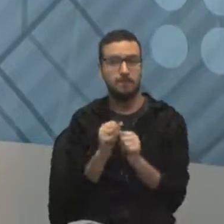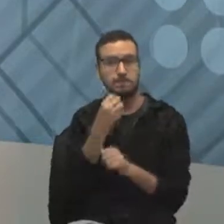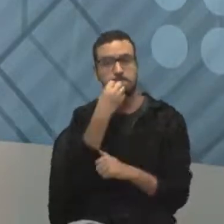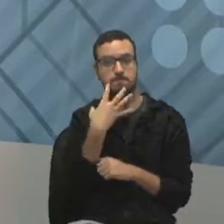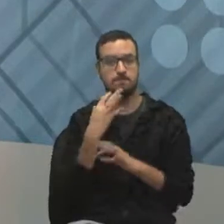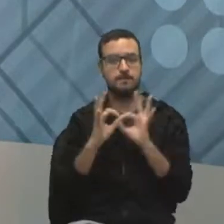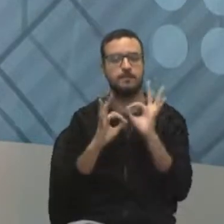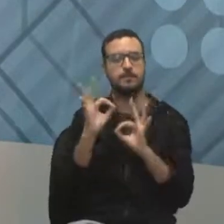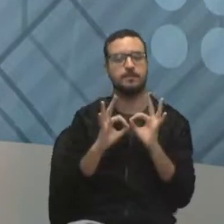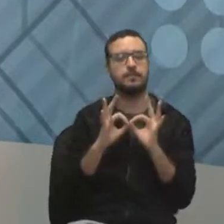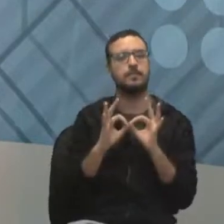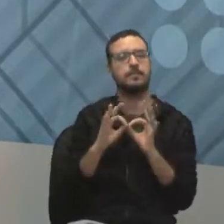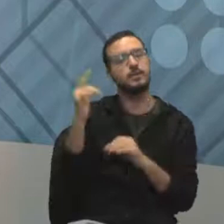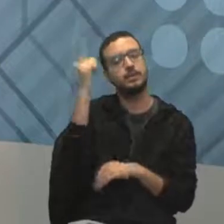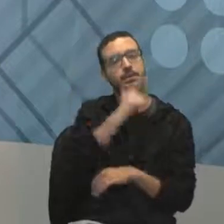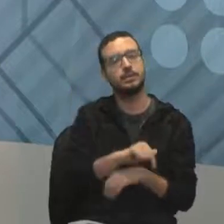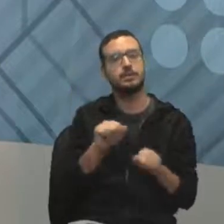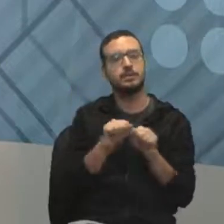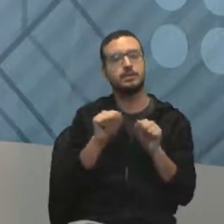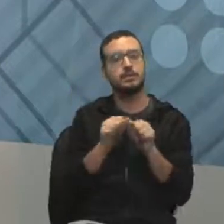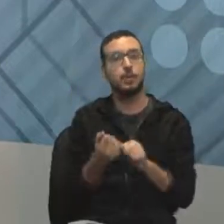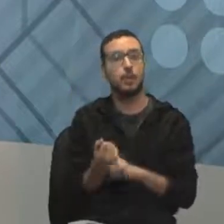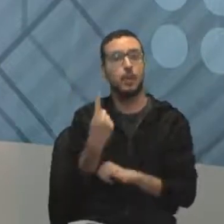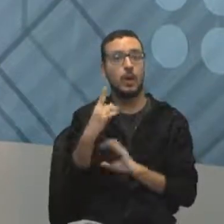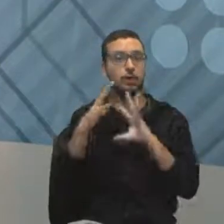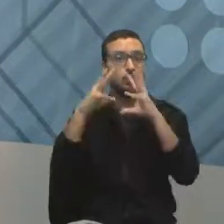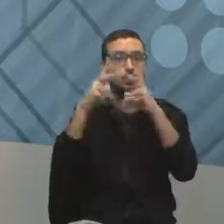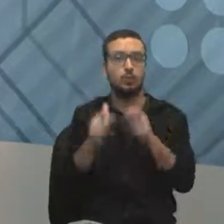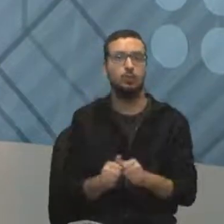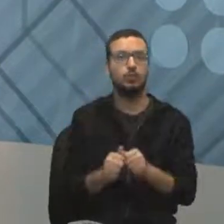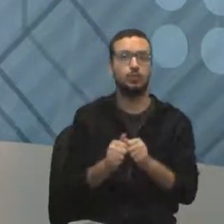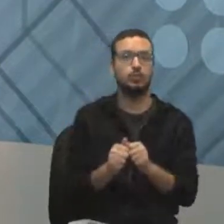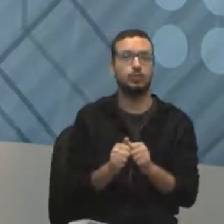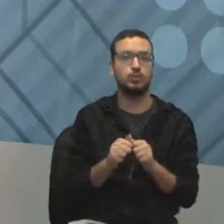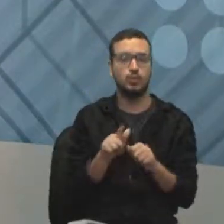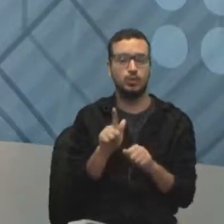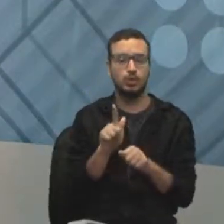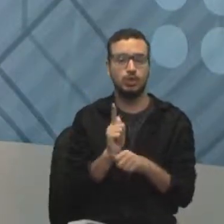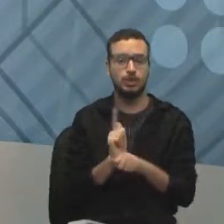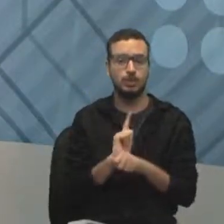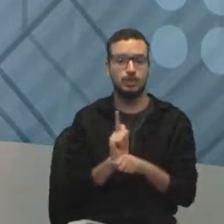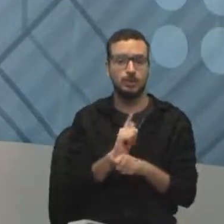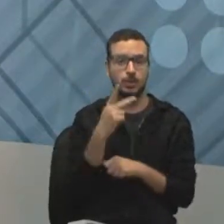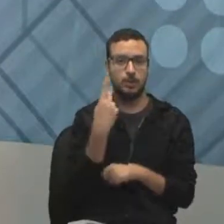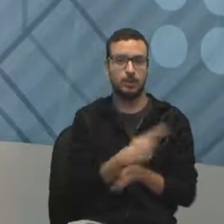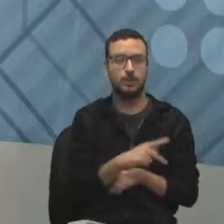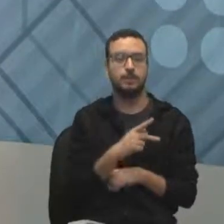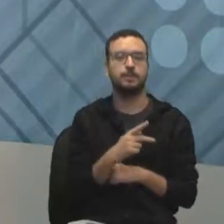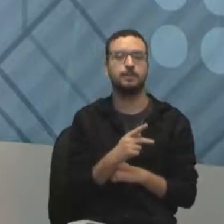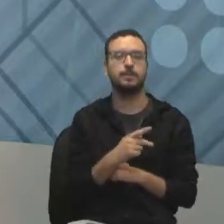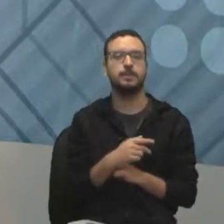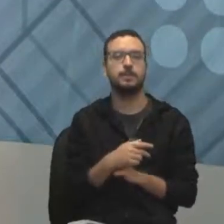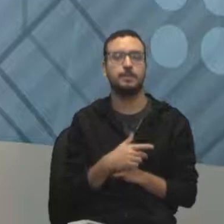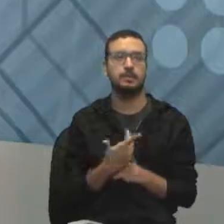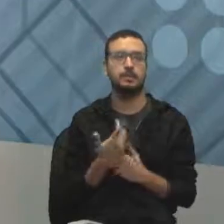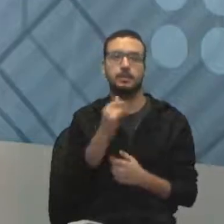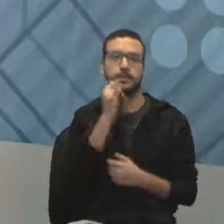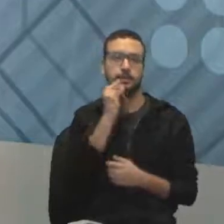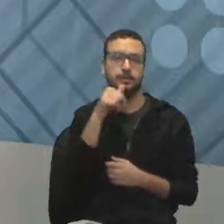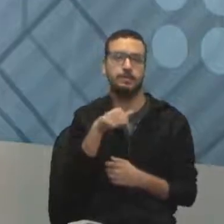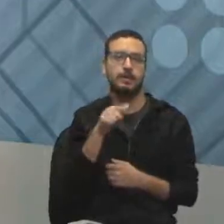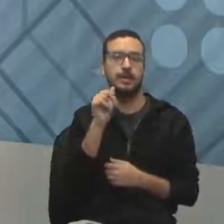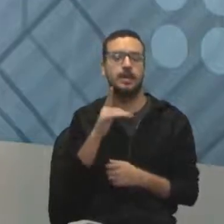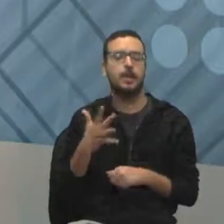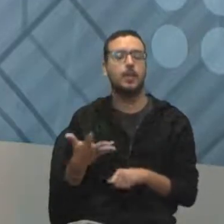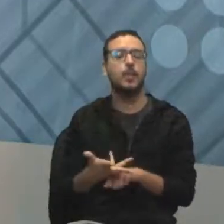permite que eu faça quase todo o início do gerenciamento de um projeto. No nosso caso aqui, a